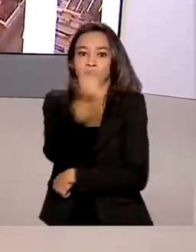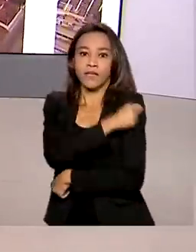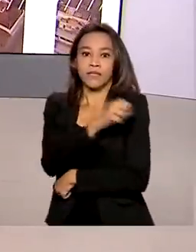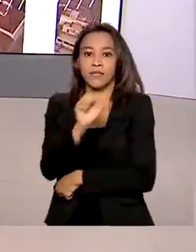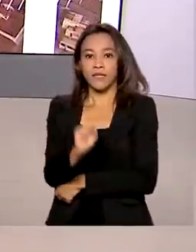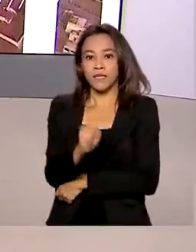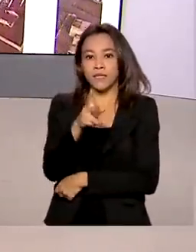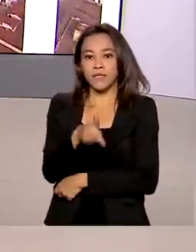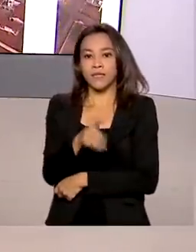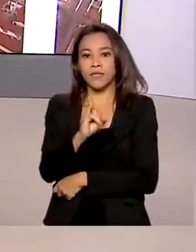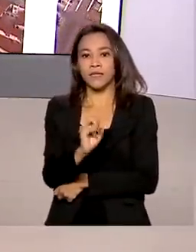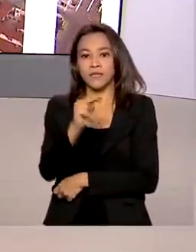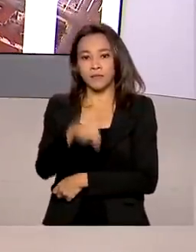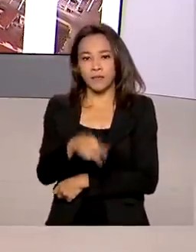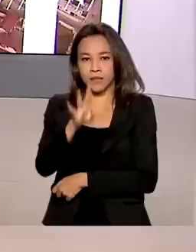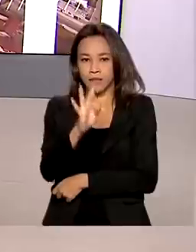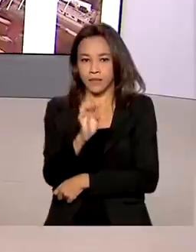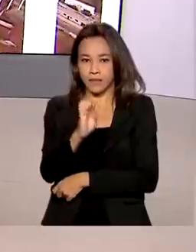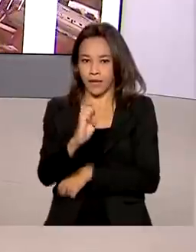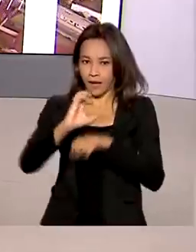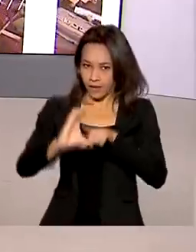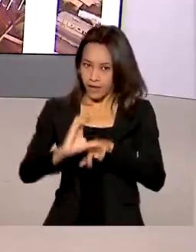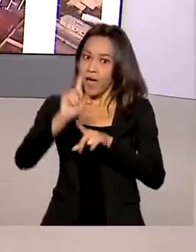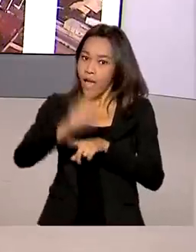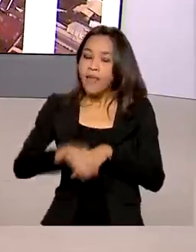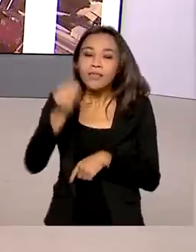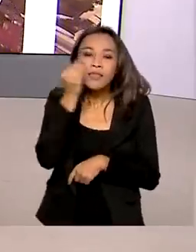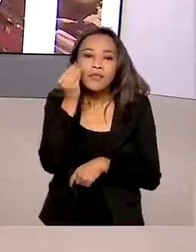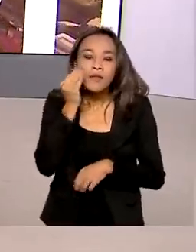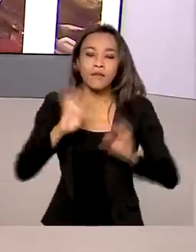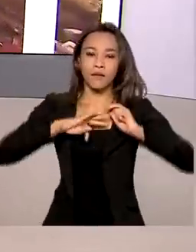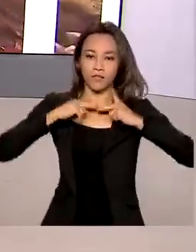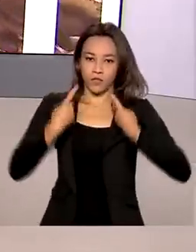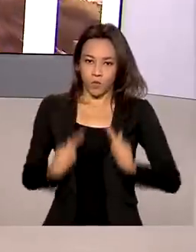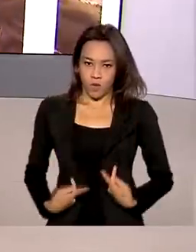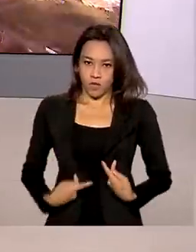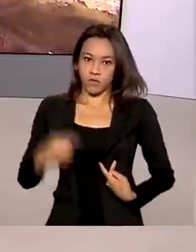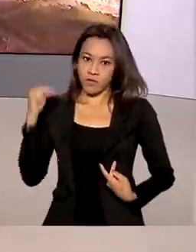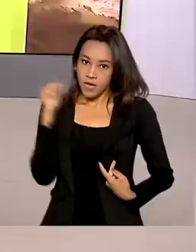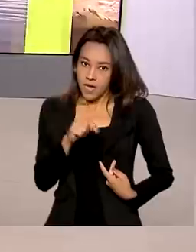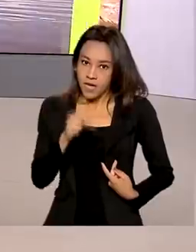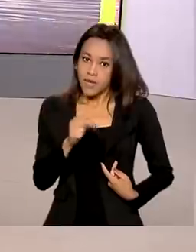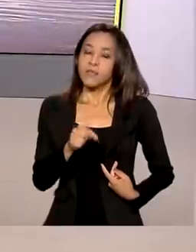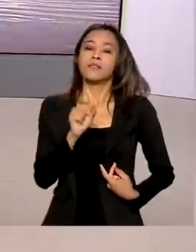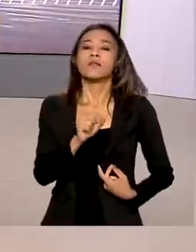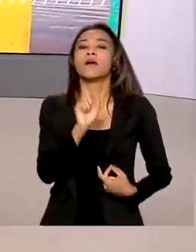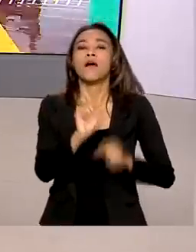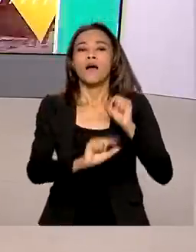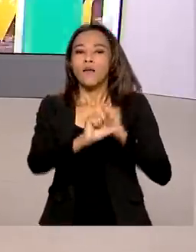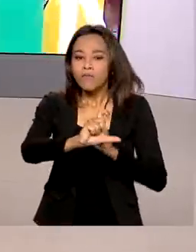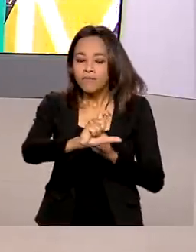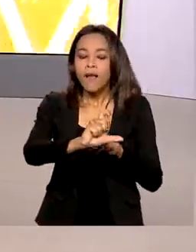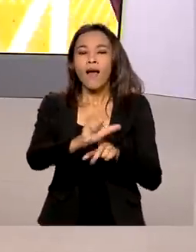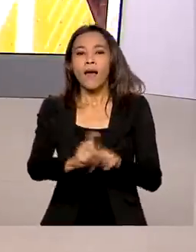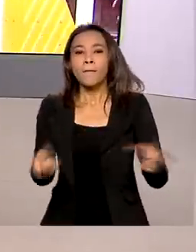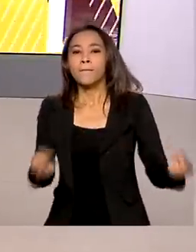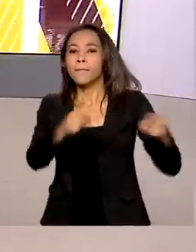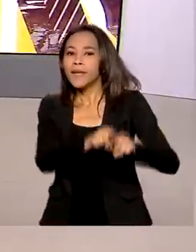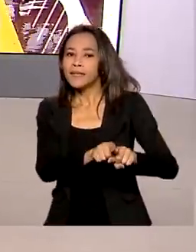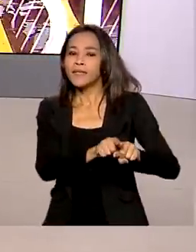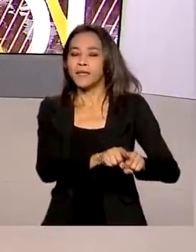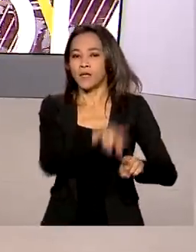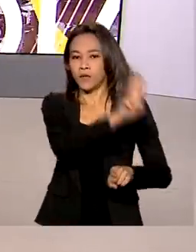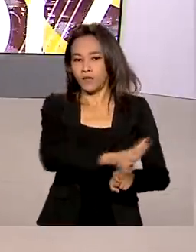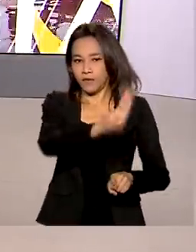Spintec. Isso significa testes em humanos. O imunizante contra a Covid-19 é desenvolvido numa parceria entre a